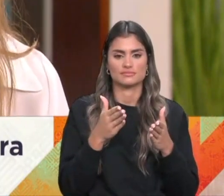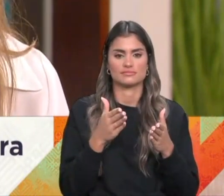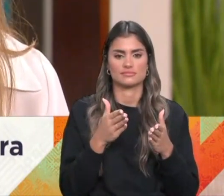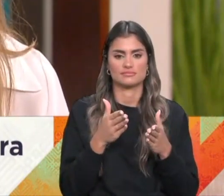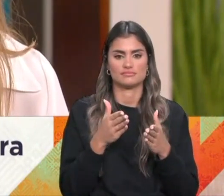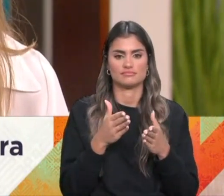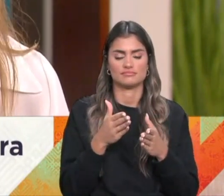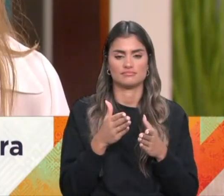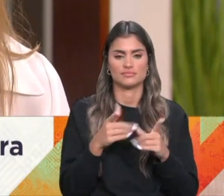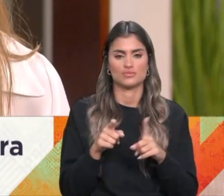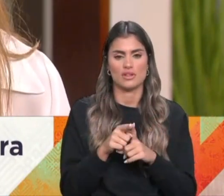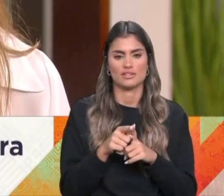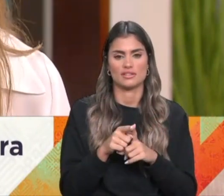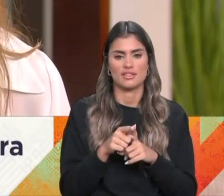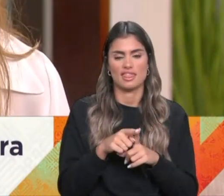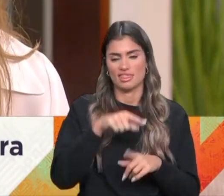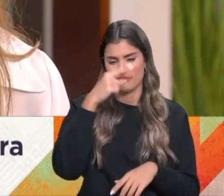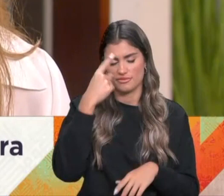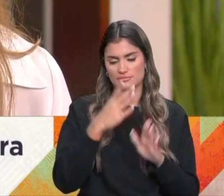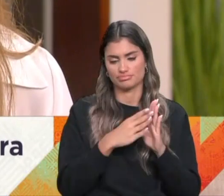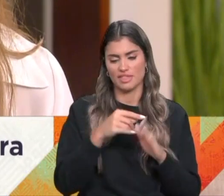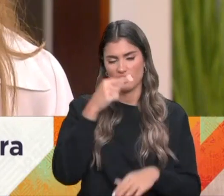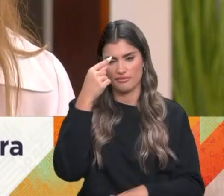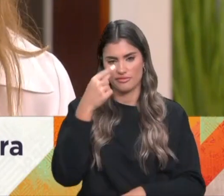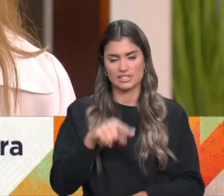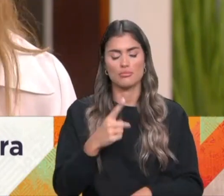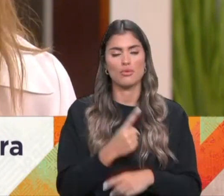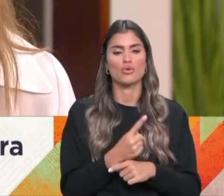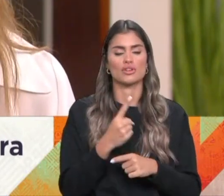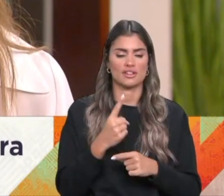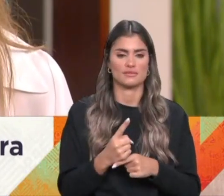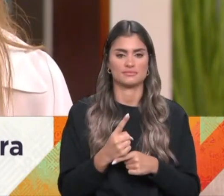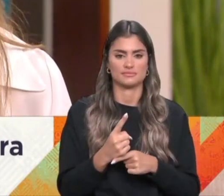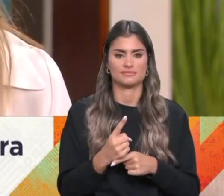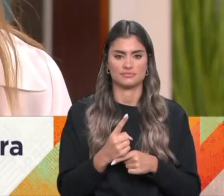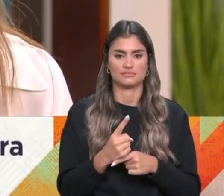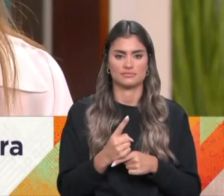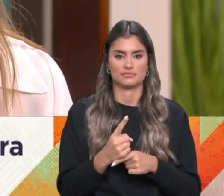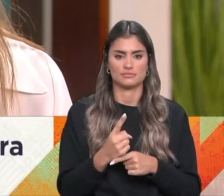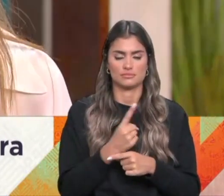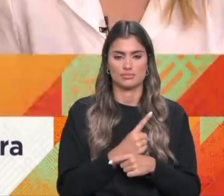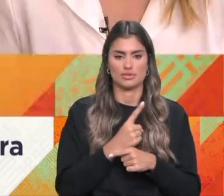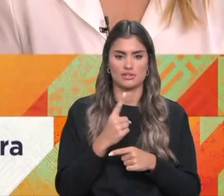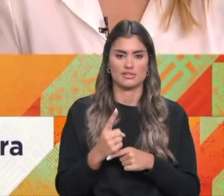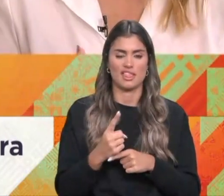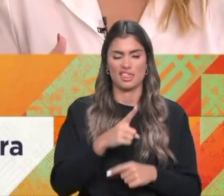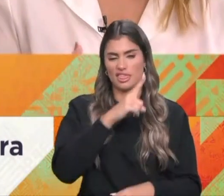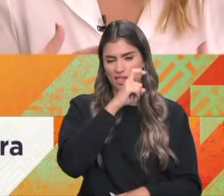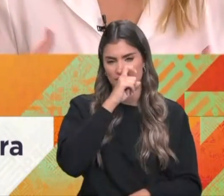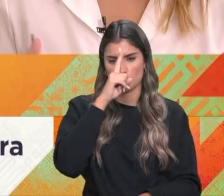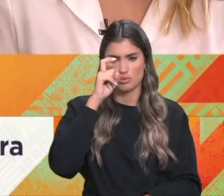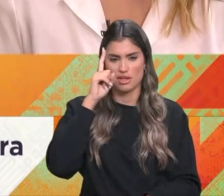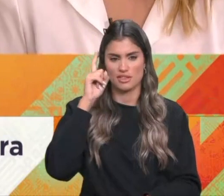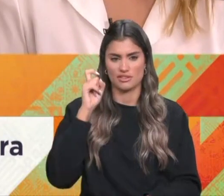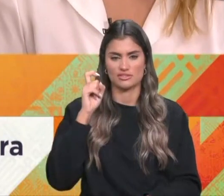vitro de espécies de difícil reprodução. E são difíceis porquê? Porque ou temos dificuldades nos processos